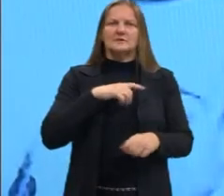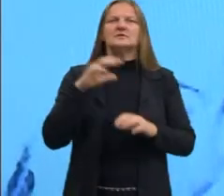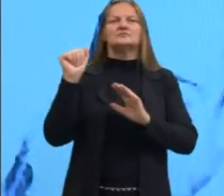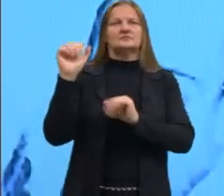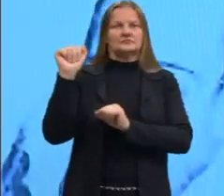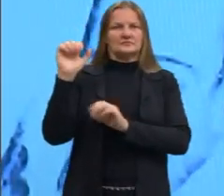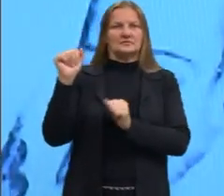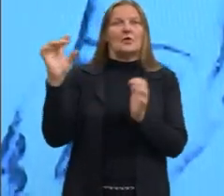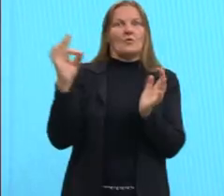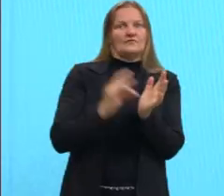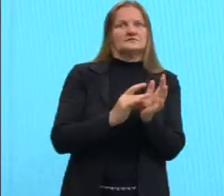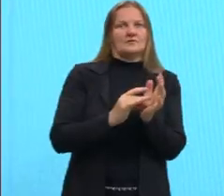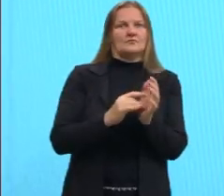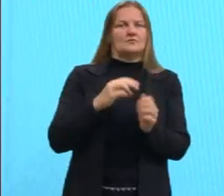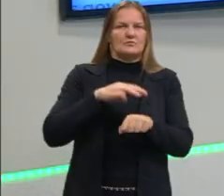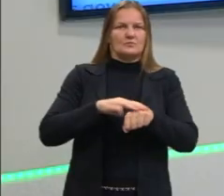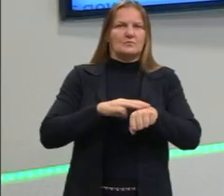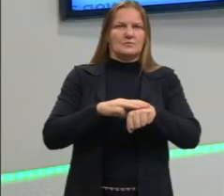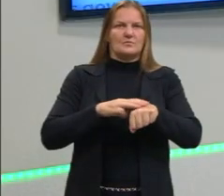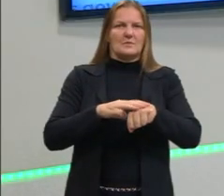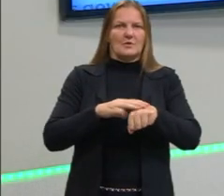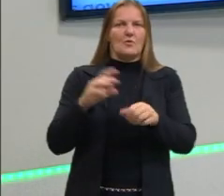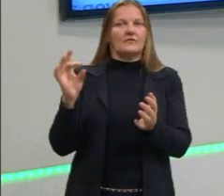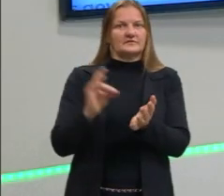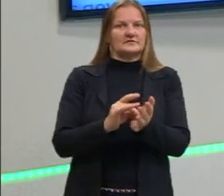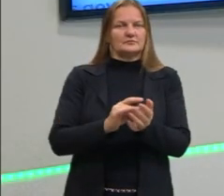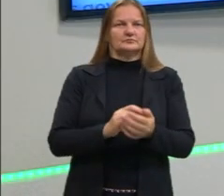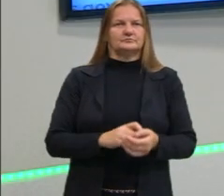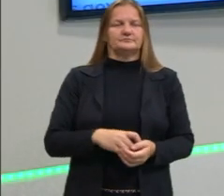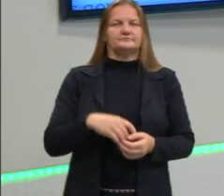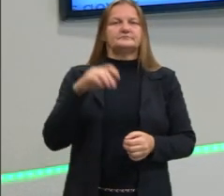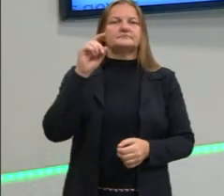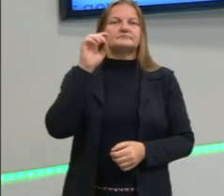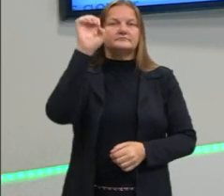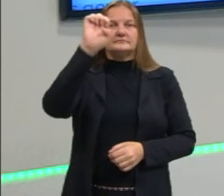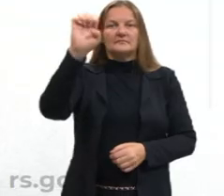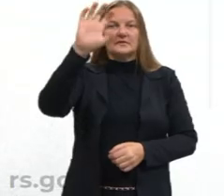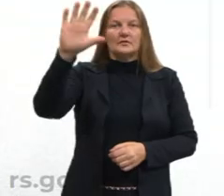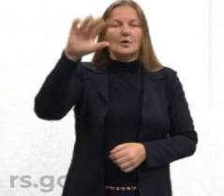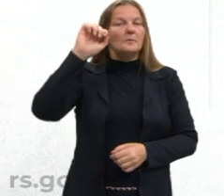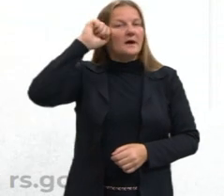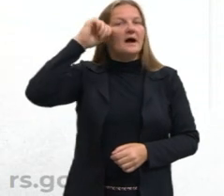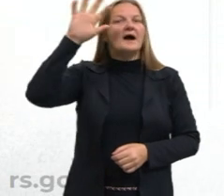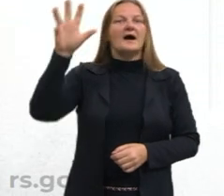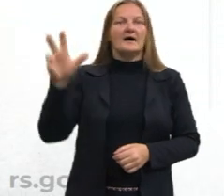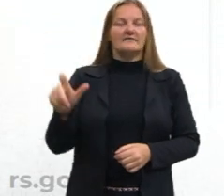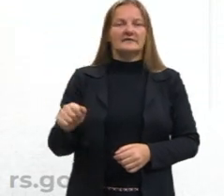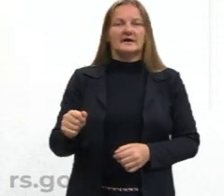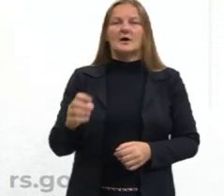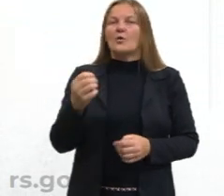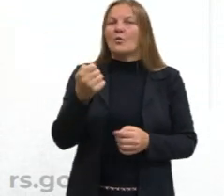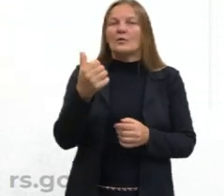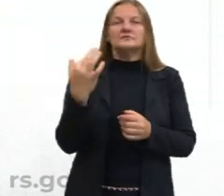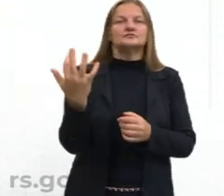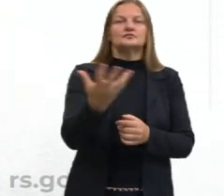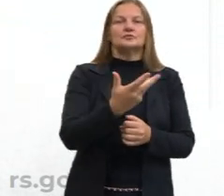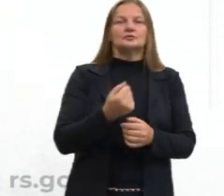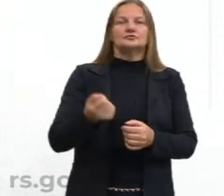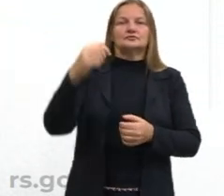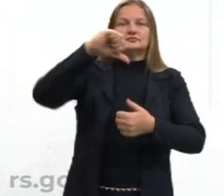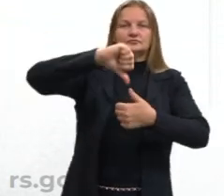espanhola de forma oficial, sendo um na Europa, um na África e os demais na